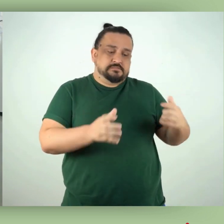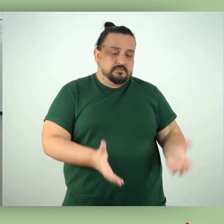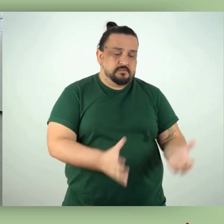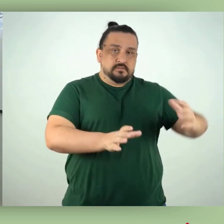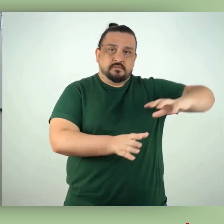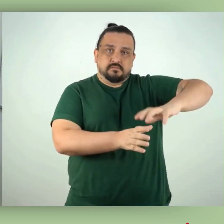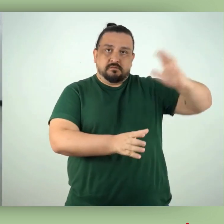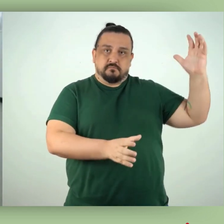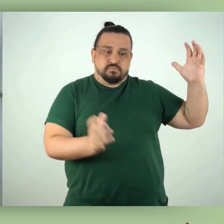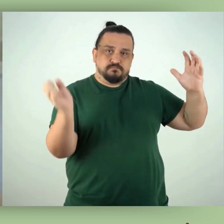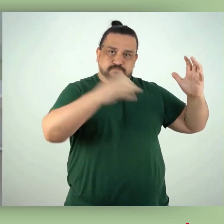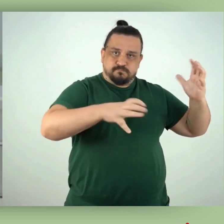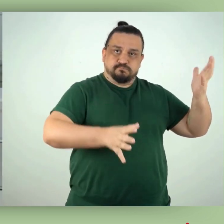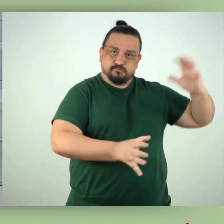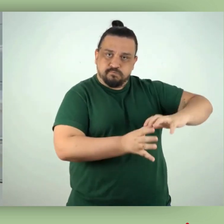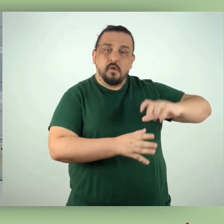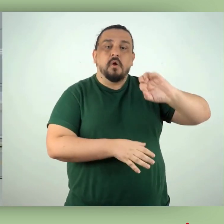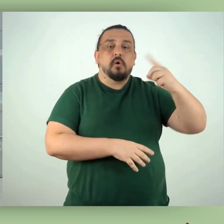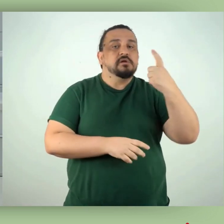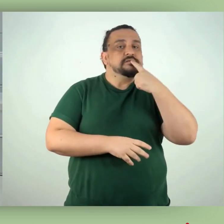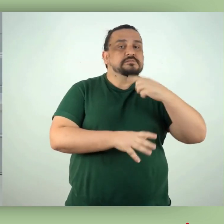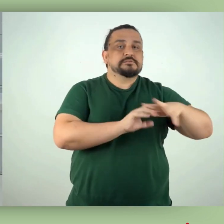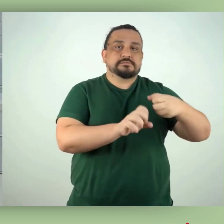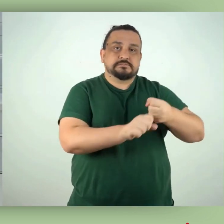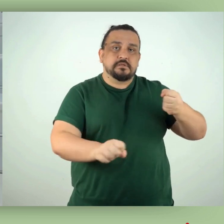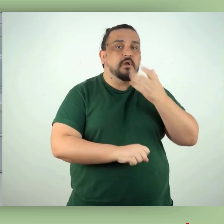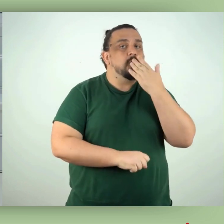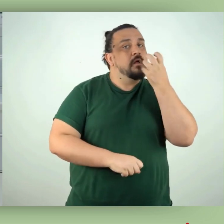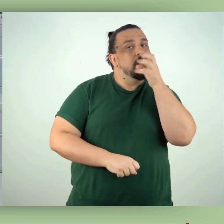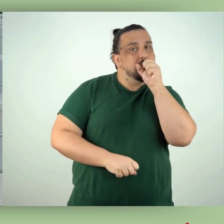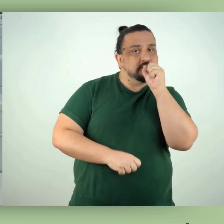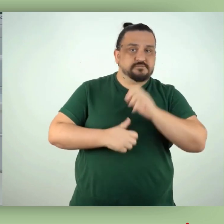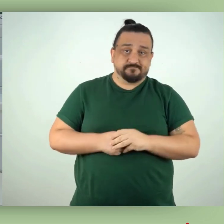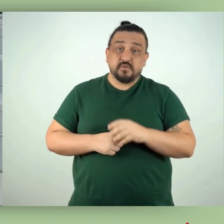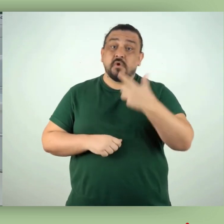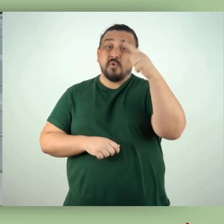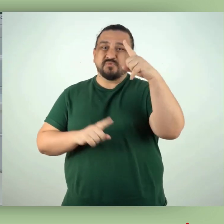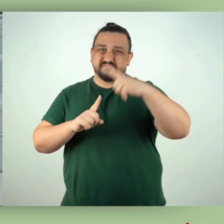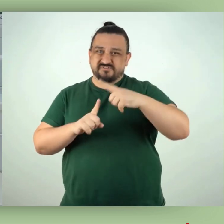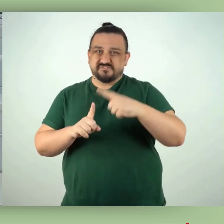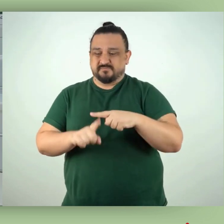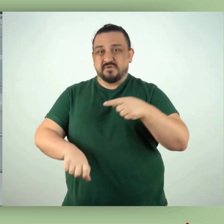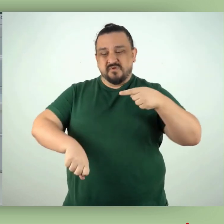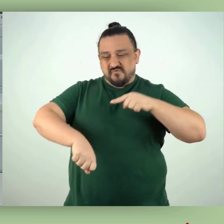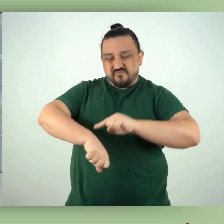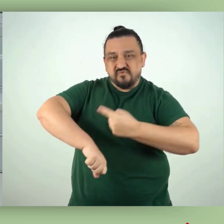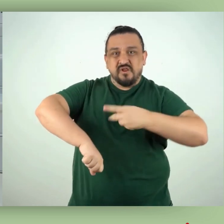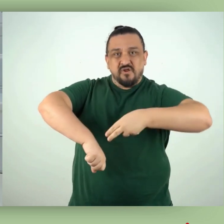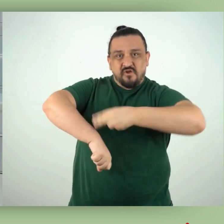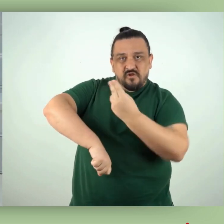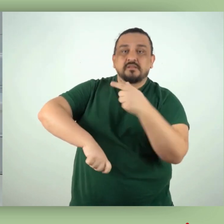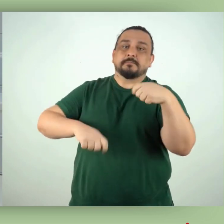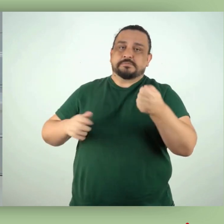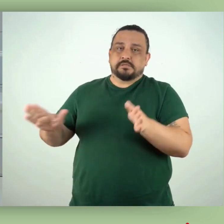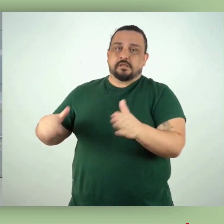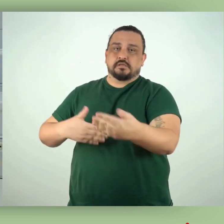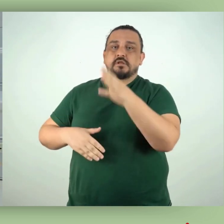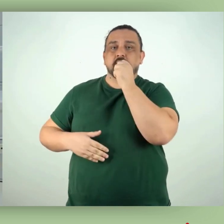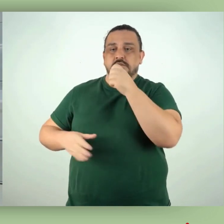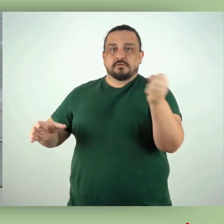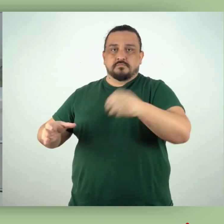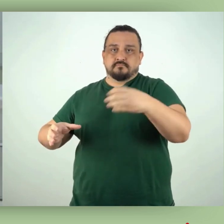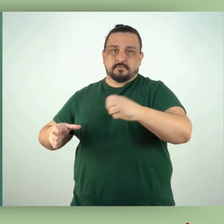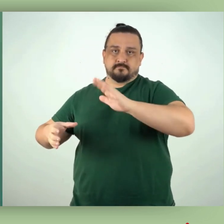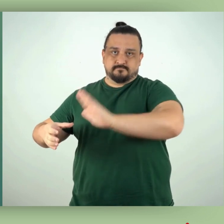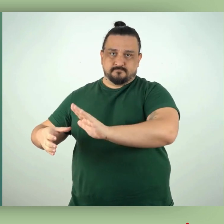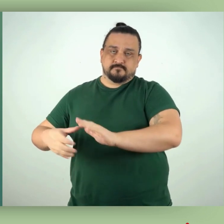ou em saco laranja. Os resíduos químicos perfurocortantes devem ser acondicionados em caixas coletoras de por